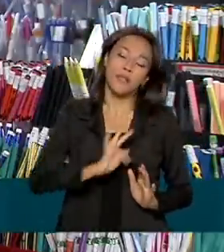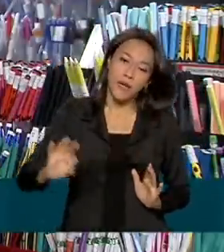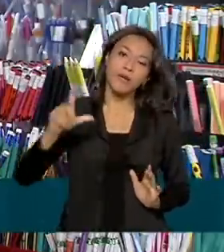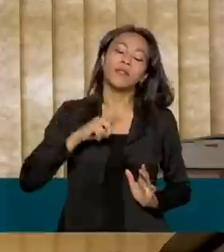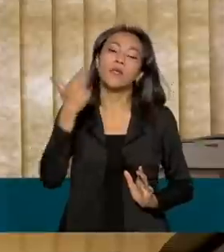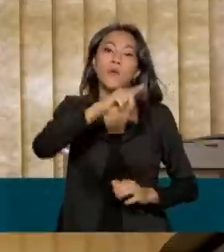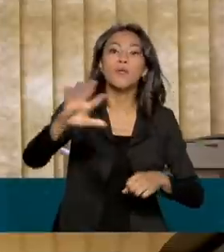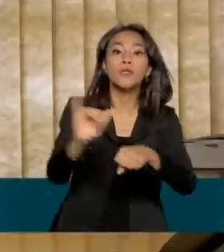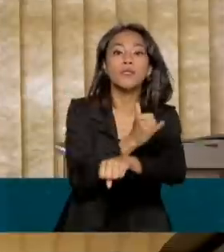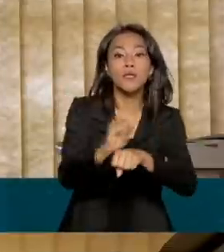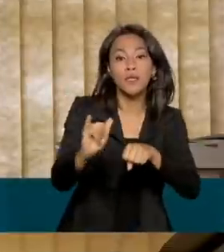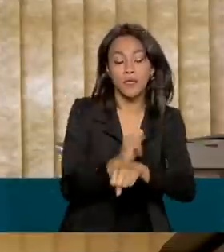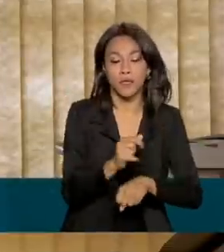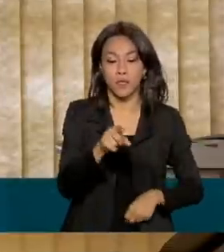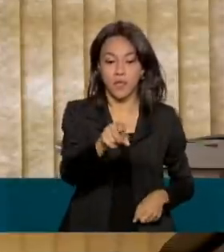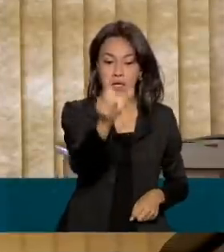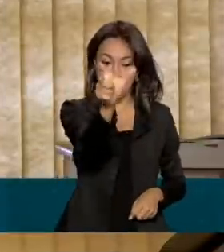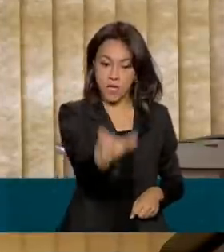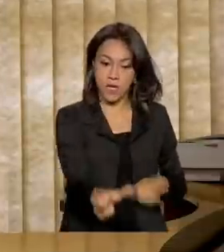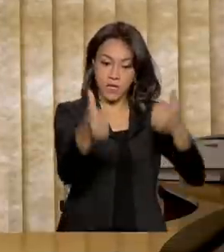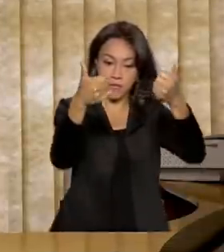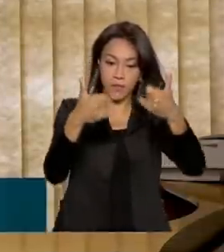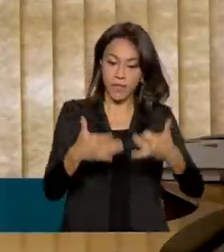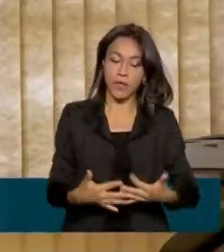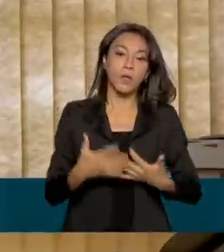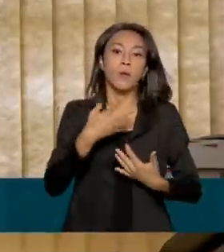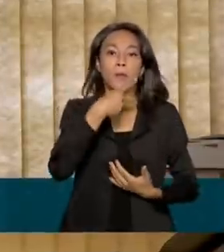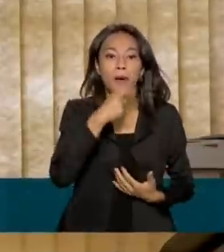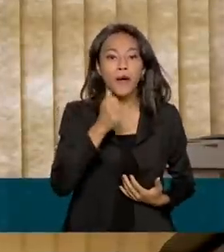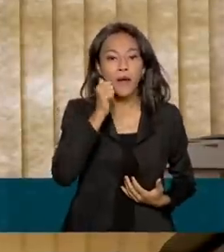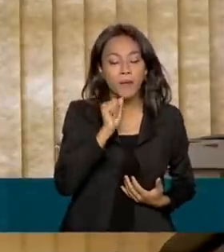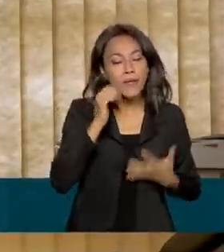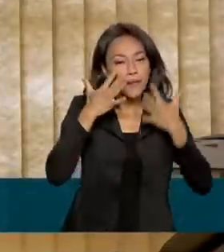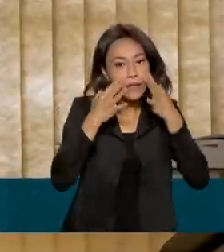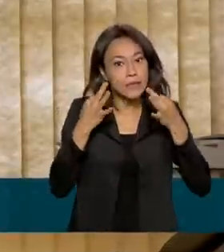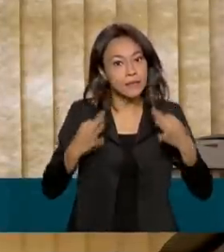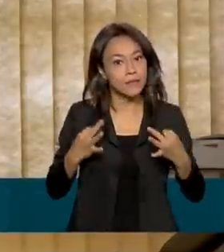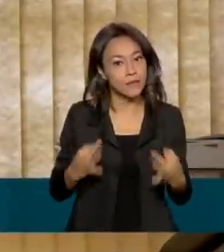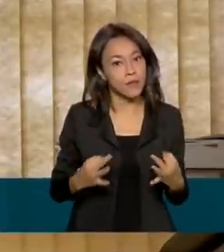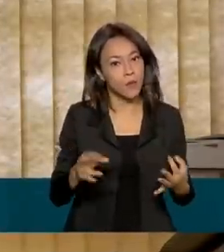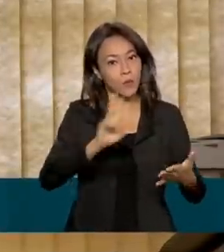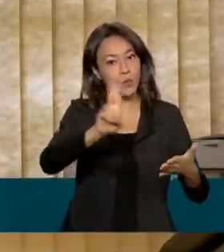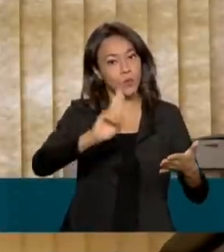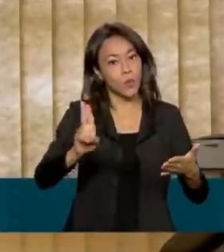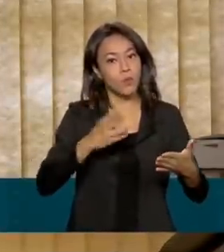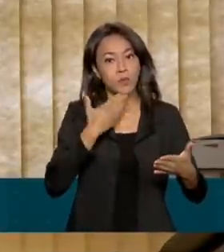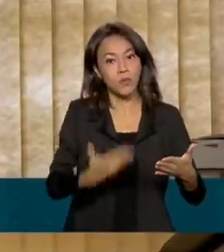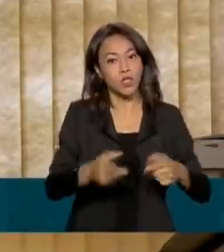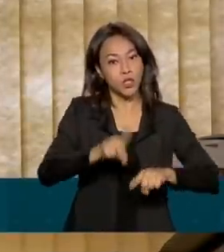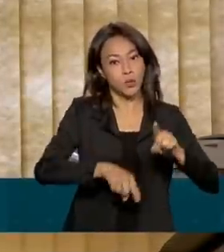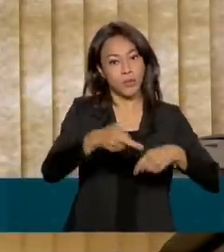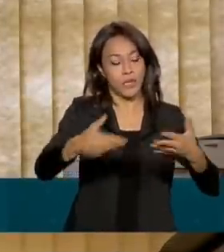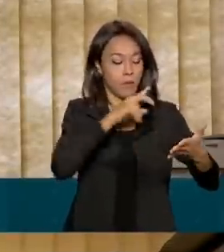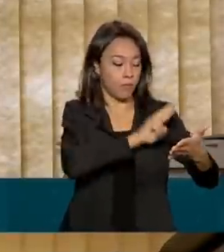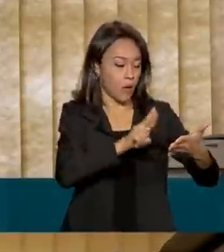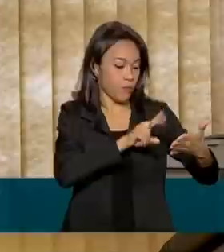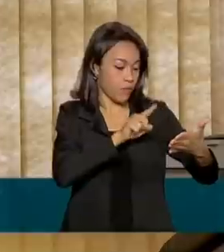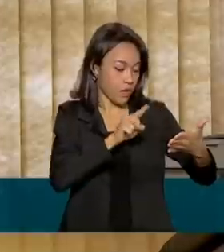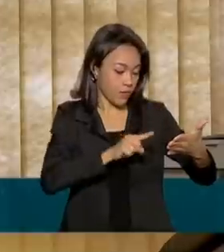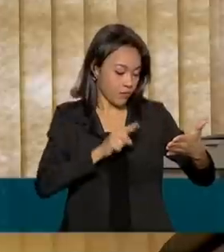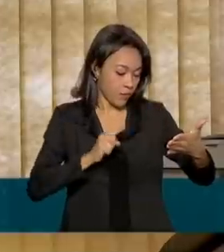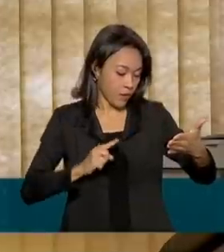alternativa. É recomendável que os pais sempre se atentem a todos os itens que são ali solicitados. E caso necessitem fazer alguma